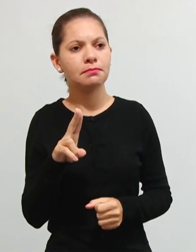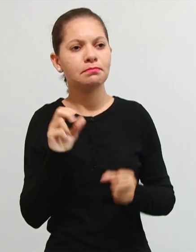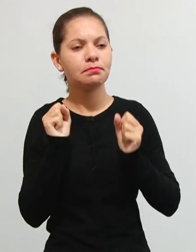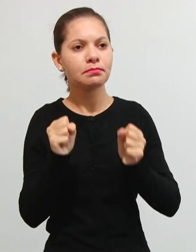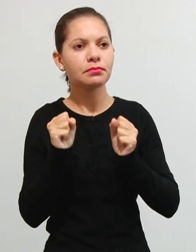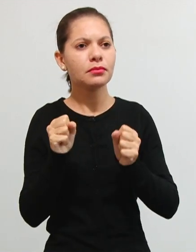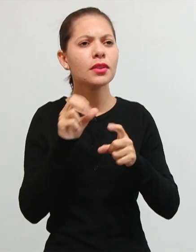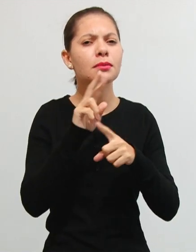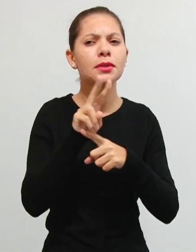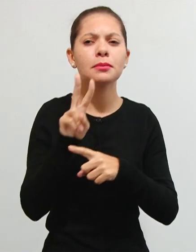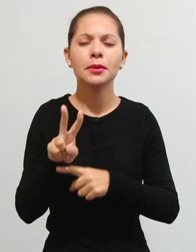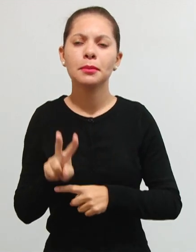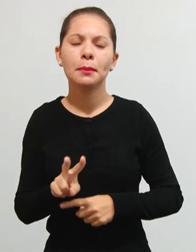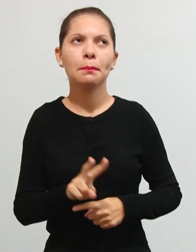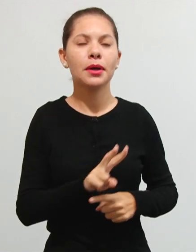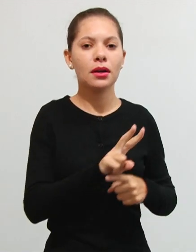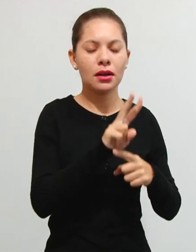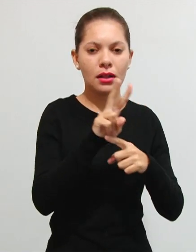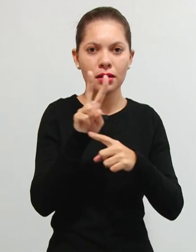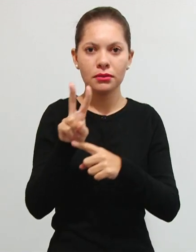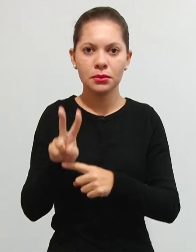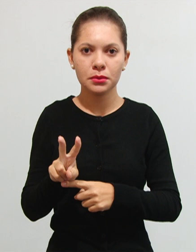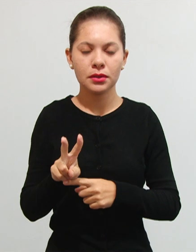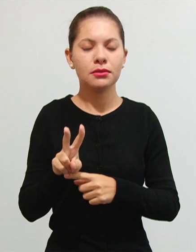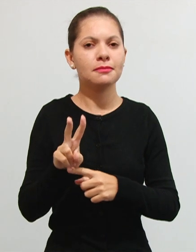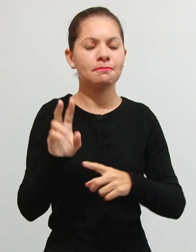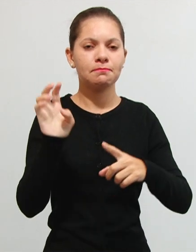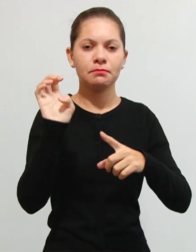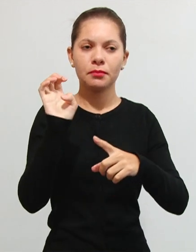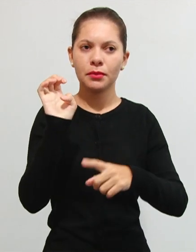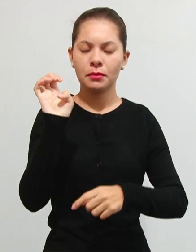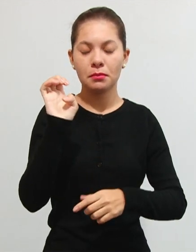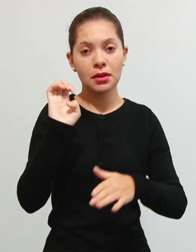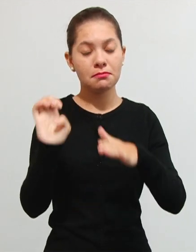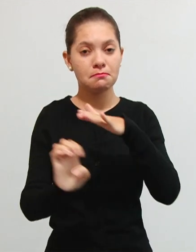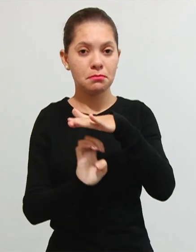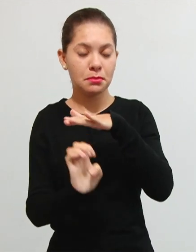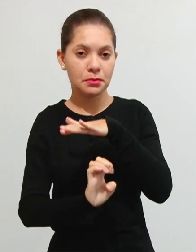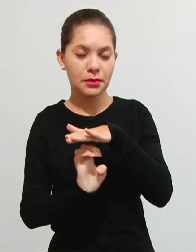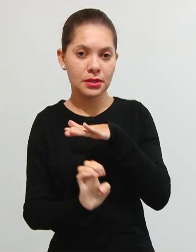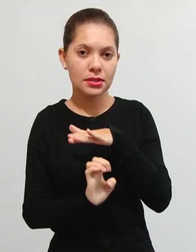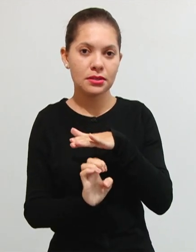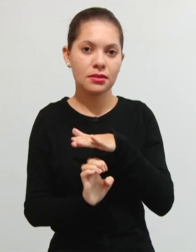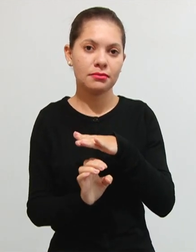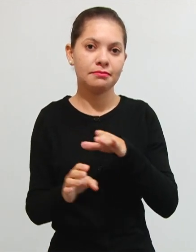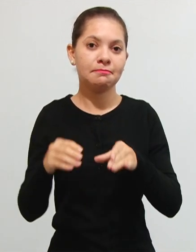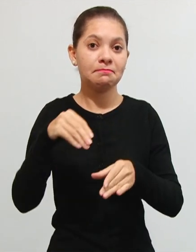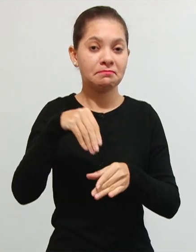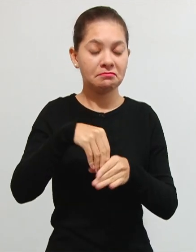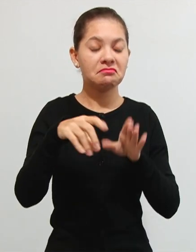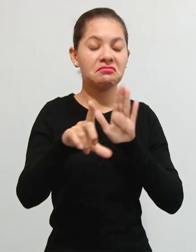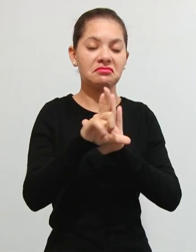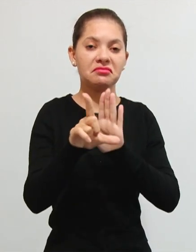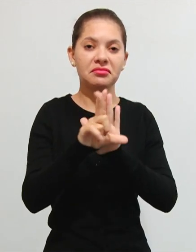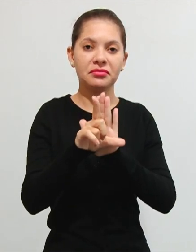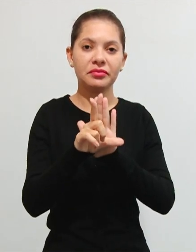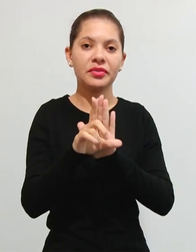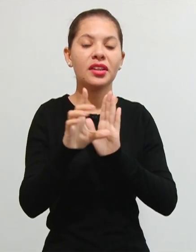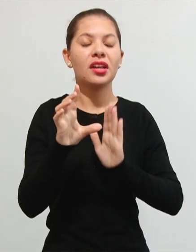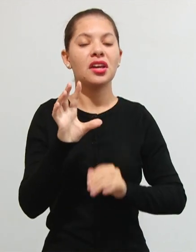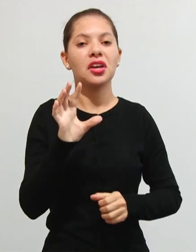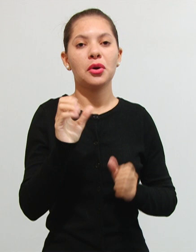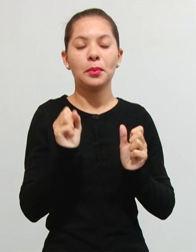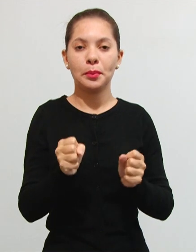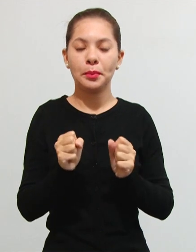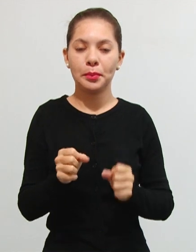estar ali fiscalizando e autuando uma determinada empresa, caso ela não esteja dentro dos ditames legais. Esse é um poder de